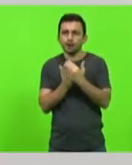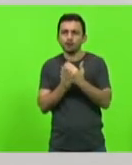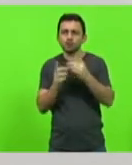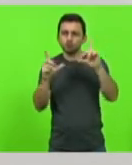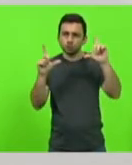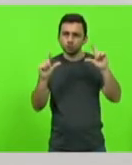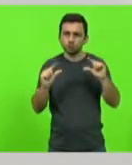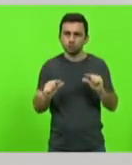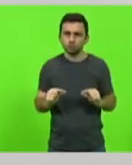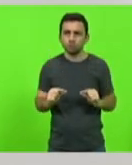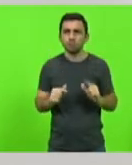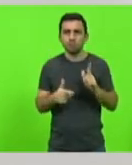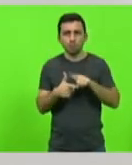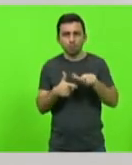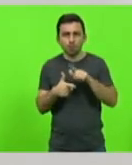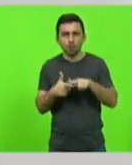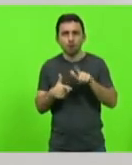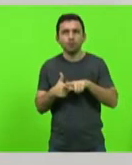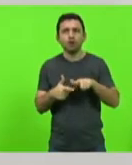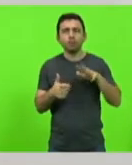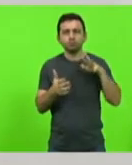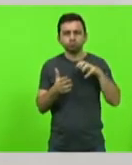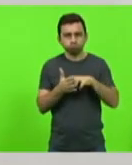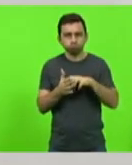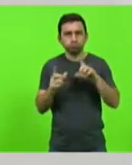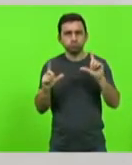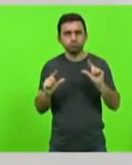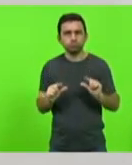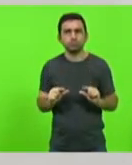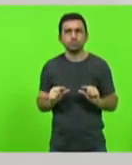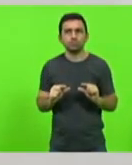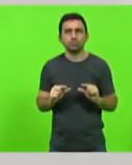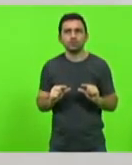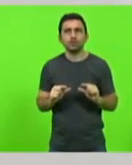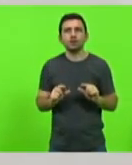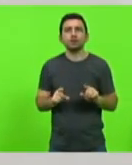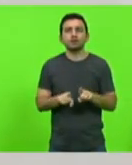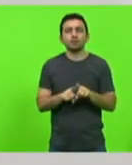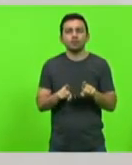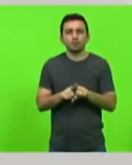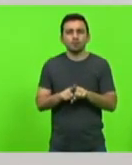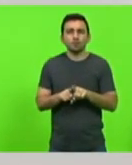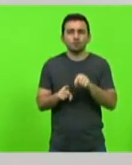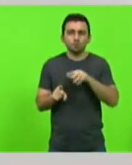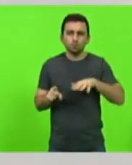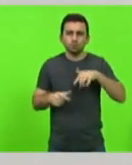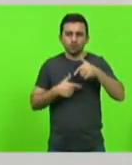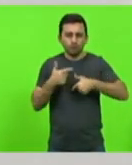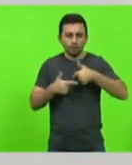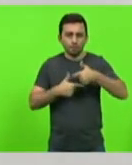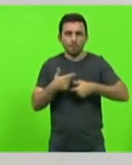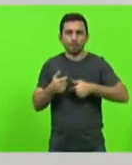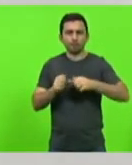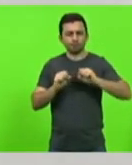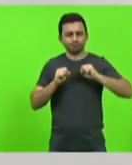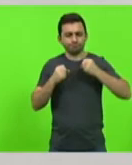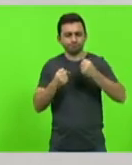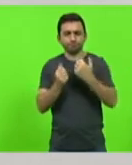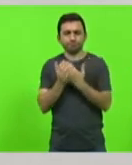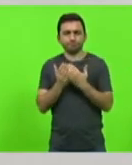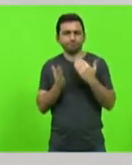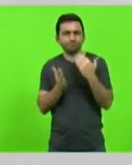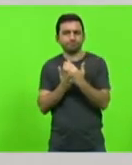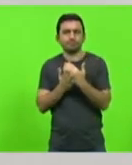das condições de acidente nas rodovias e os nossos batalhões de áreas trabalham fortemente em todas as